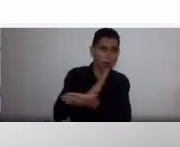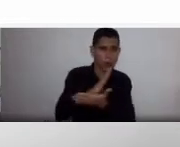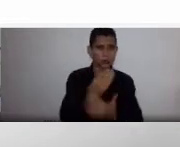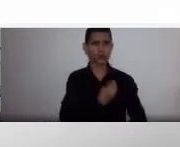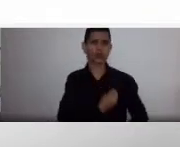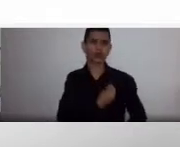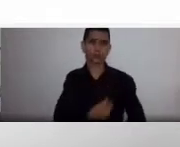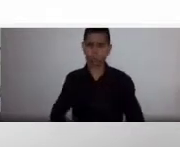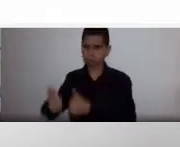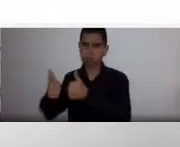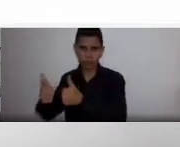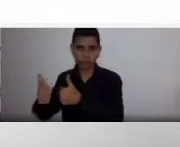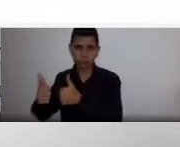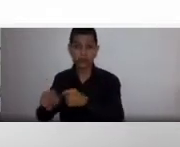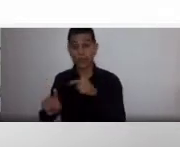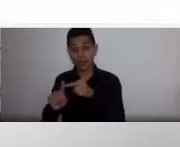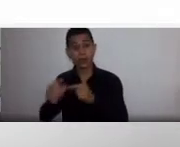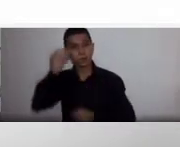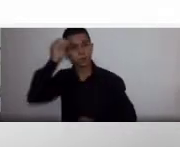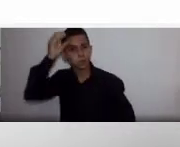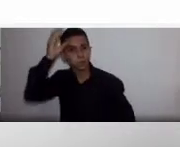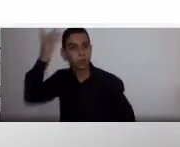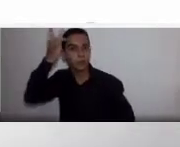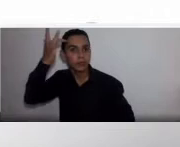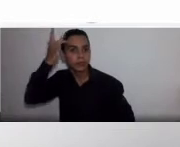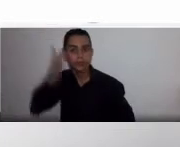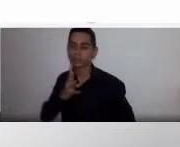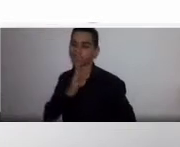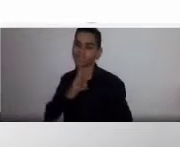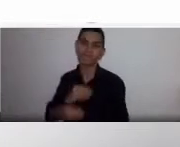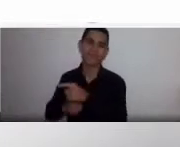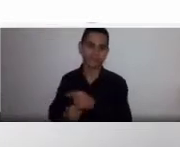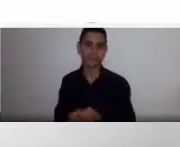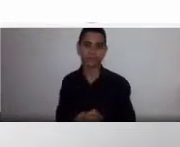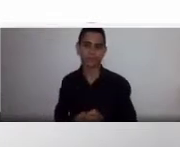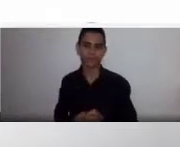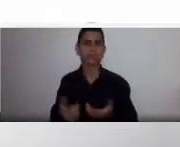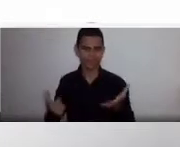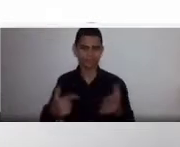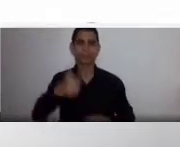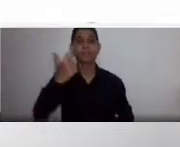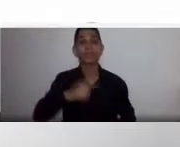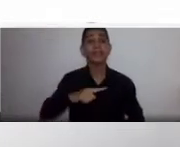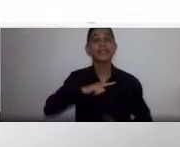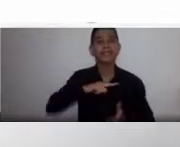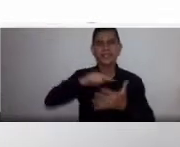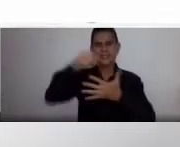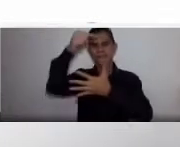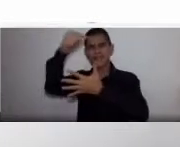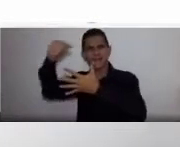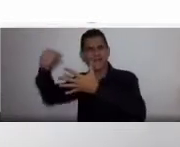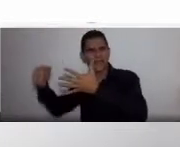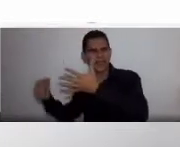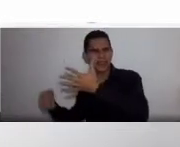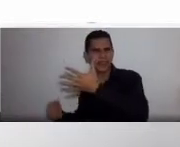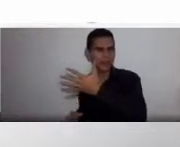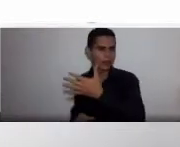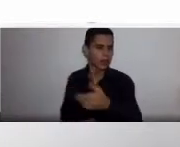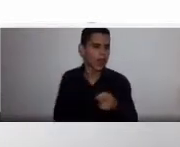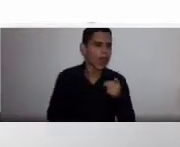recurso e mais conhecimento a respeito do tema. Então nós temos uma série de estratégias para tentar, de certa maneira,